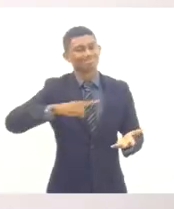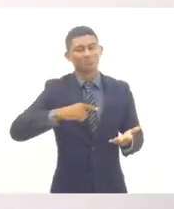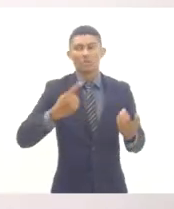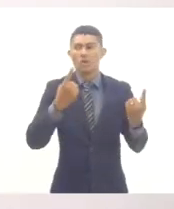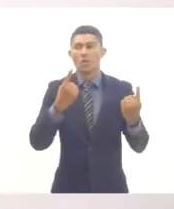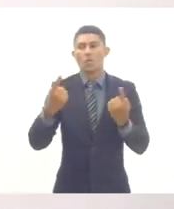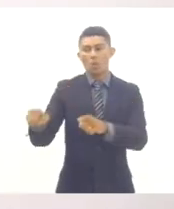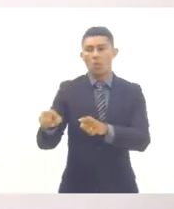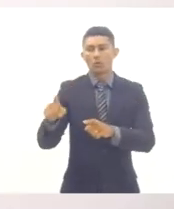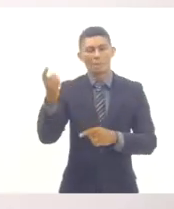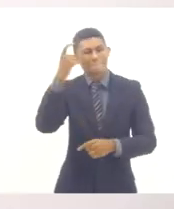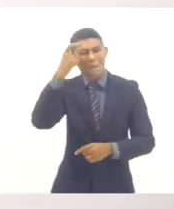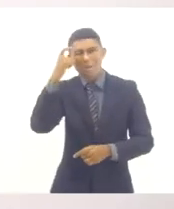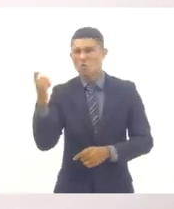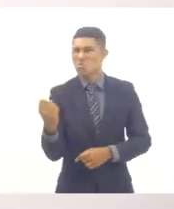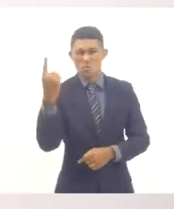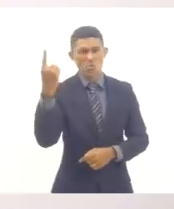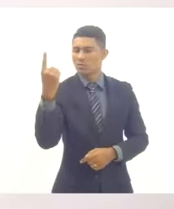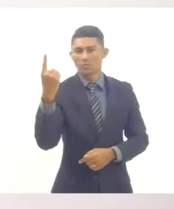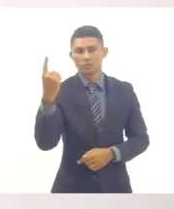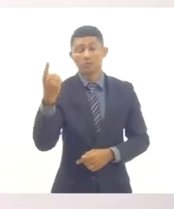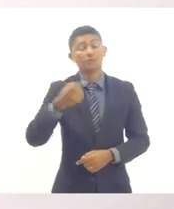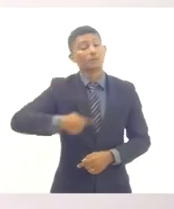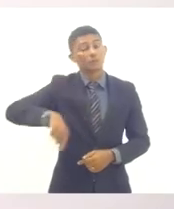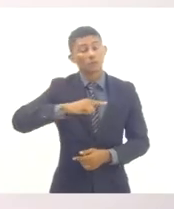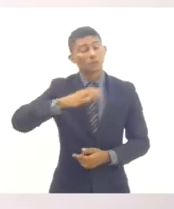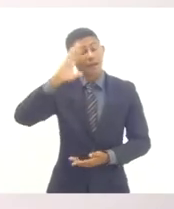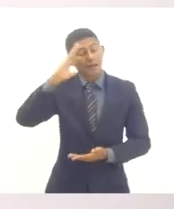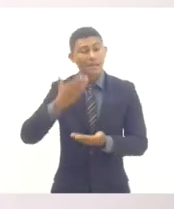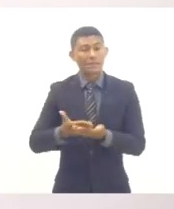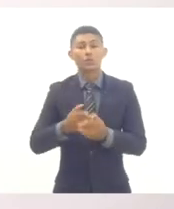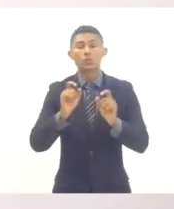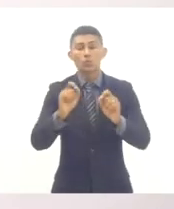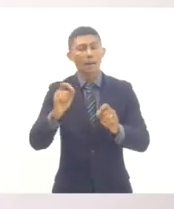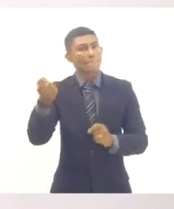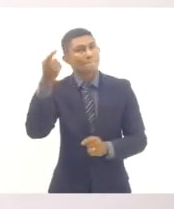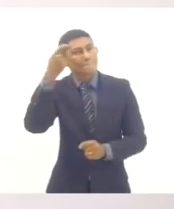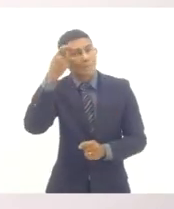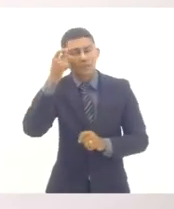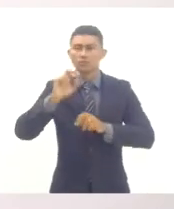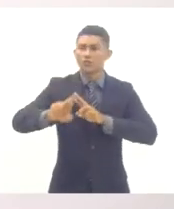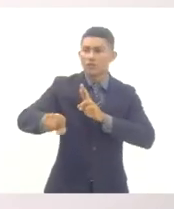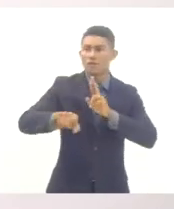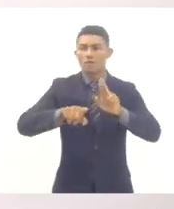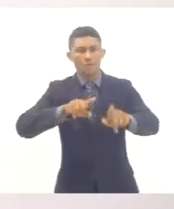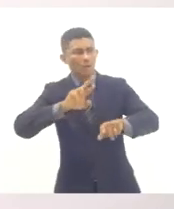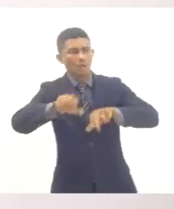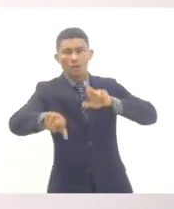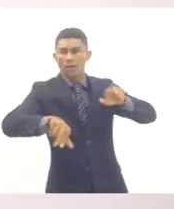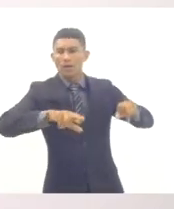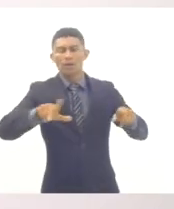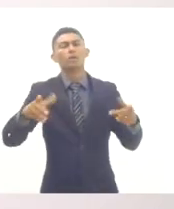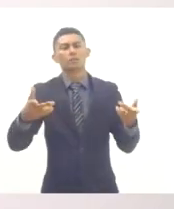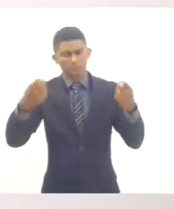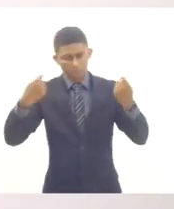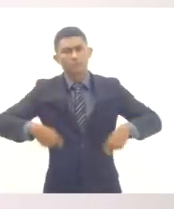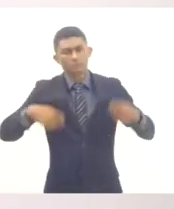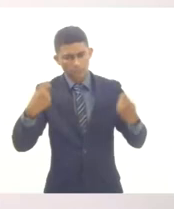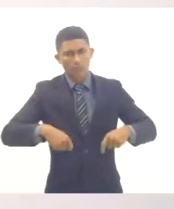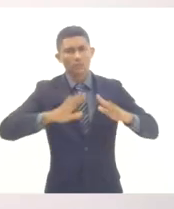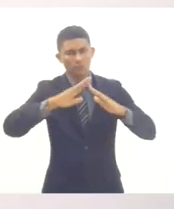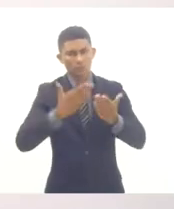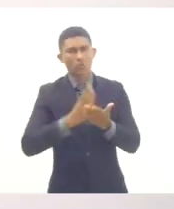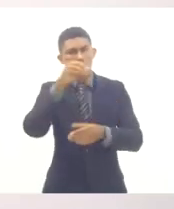contra o pensamento único, nós acreditamos que a diversidade deve ser a pauta das escolas. Bem,